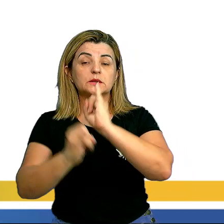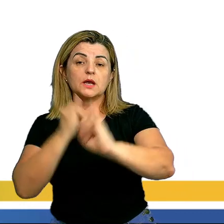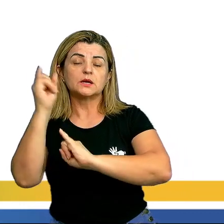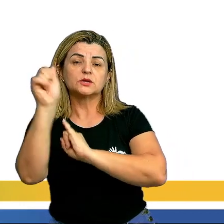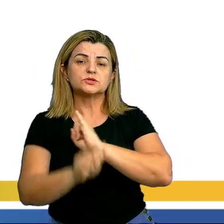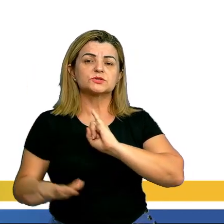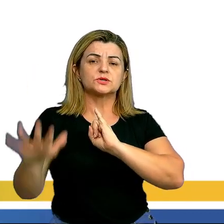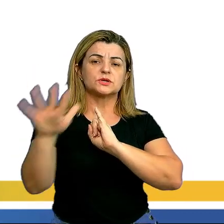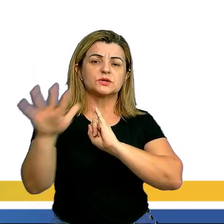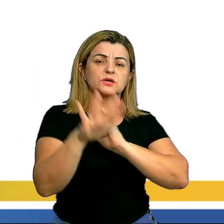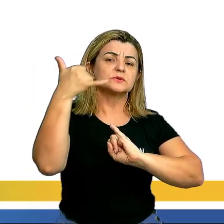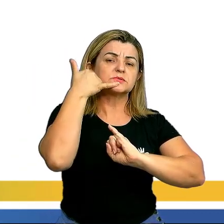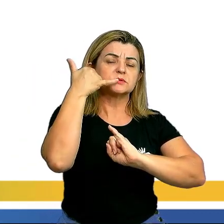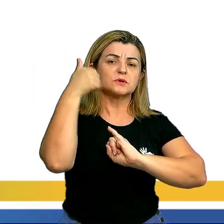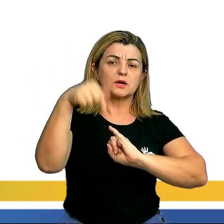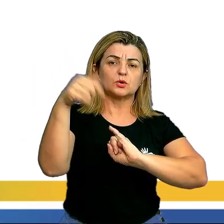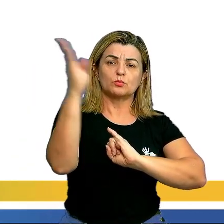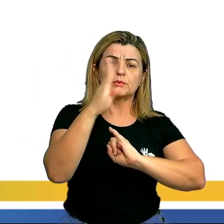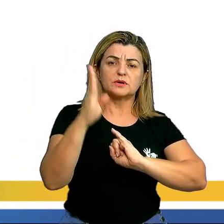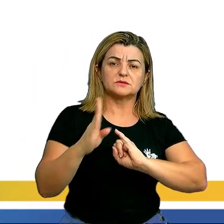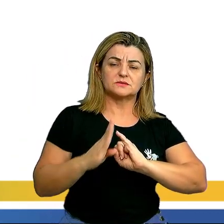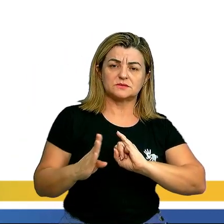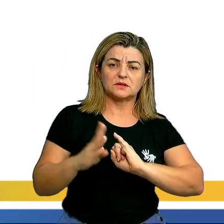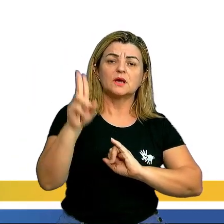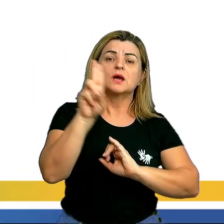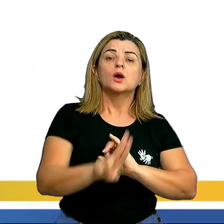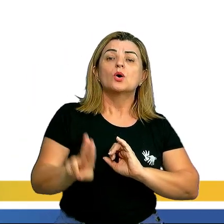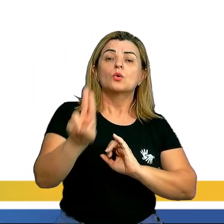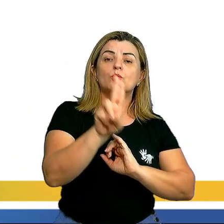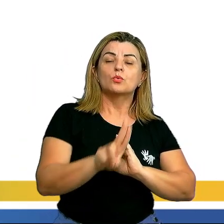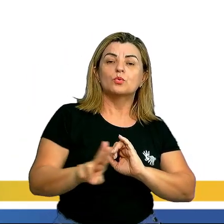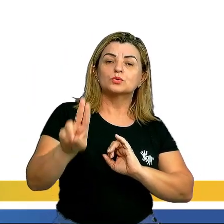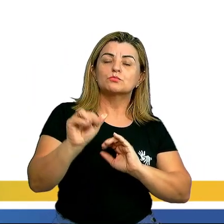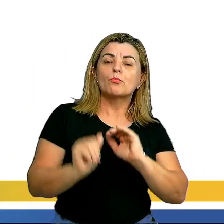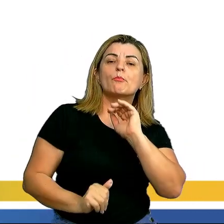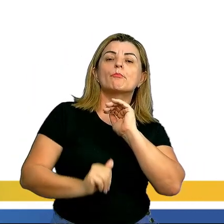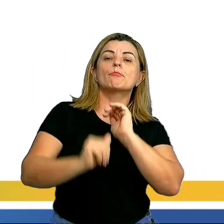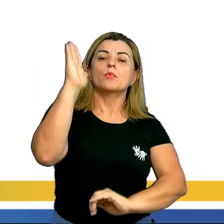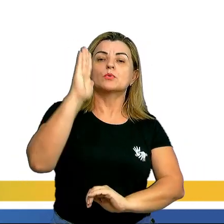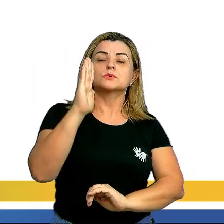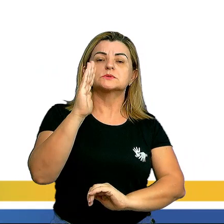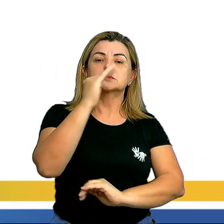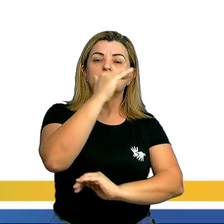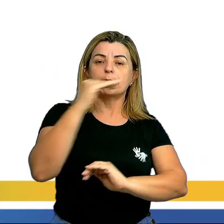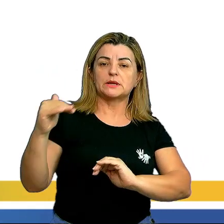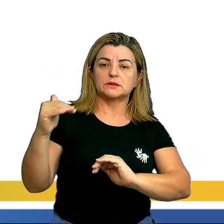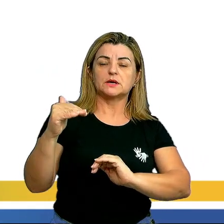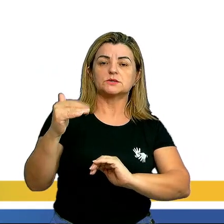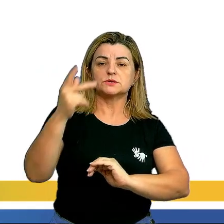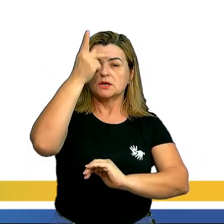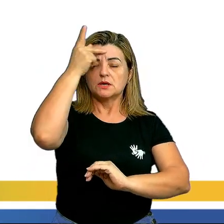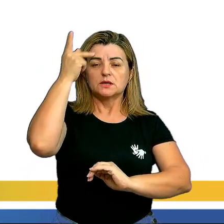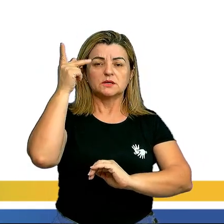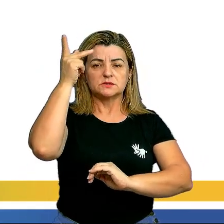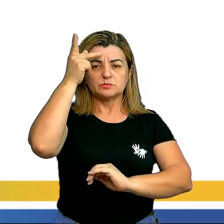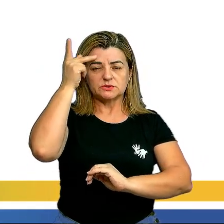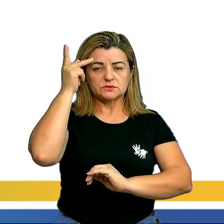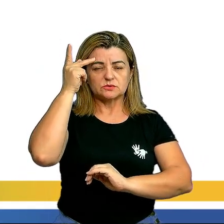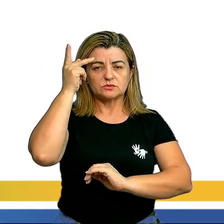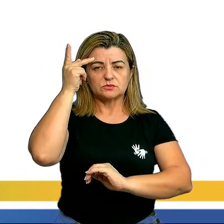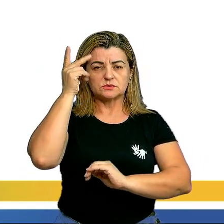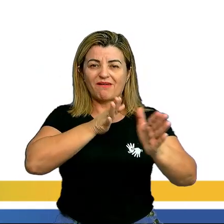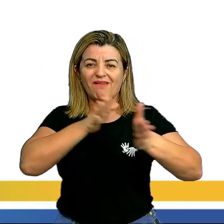celular no Brasil é utilizada por mais da metade das pessoas que